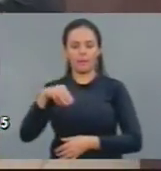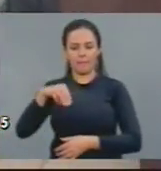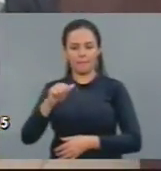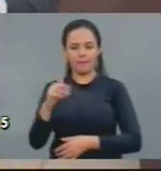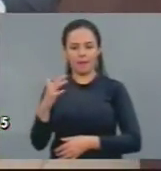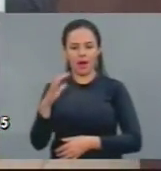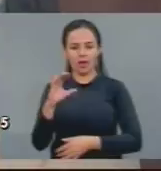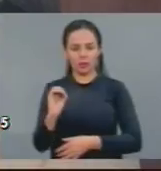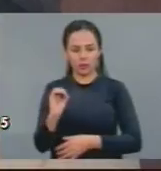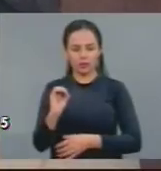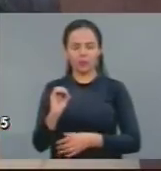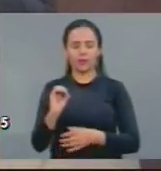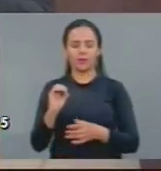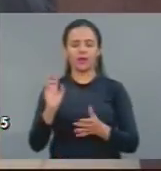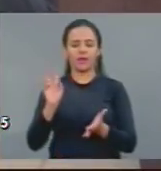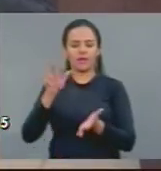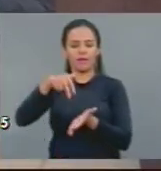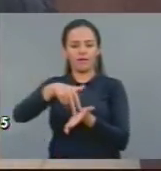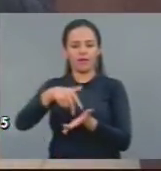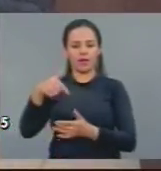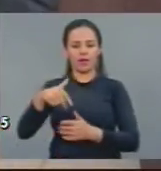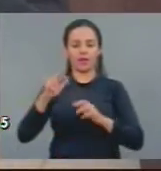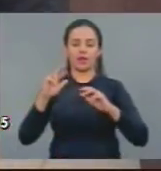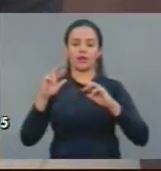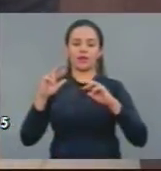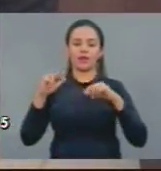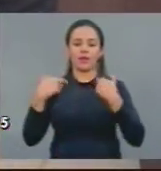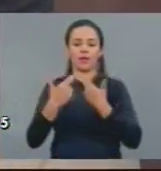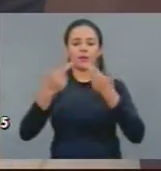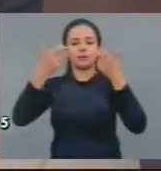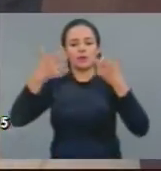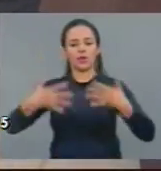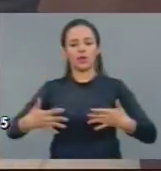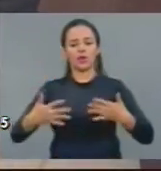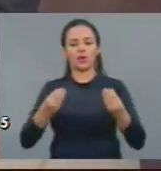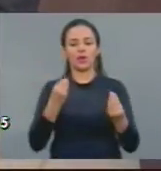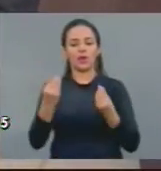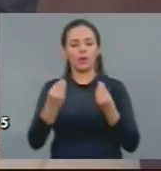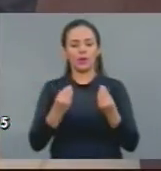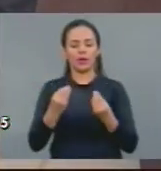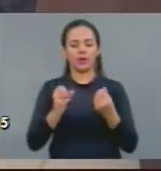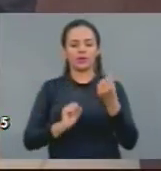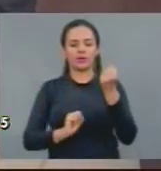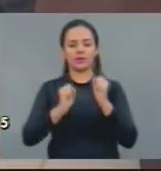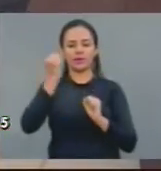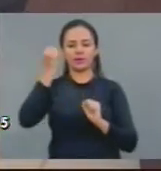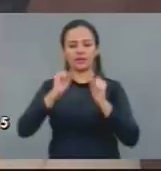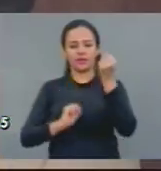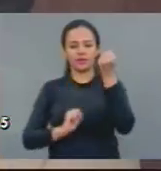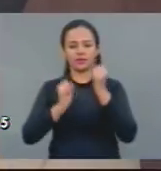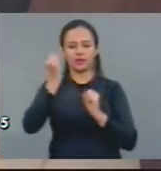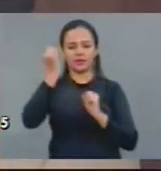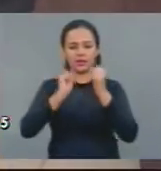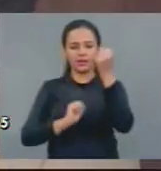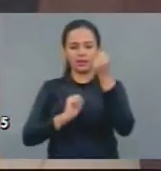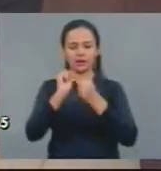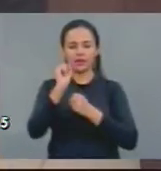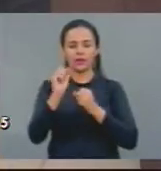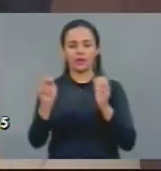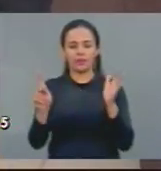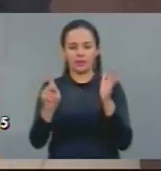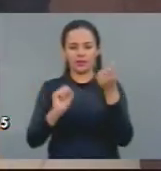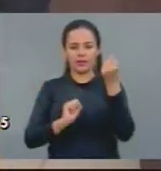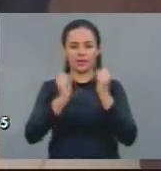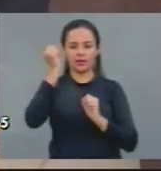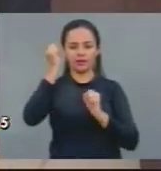falou de uma usina de reuso. Nós estamos em setembro. Onde é que está esse investimento do